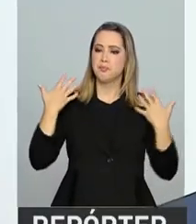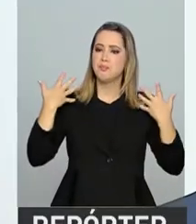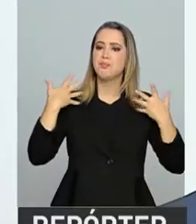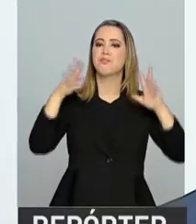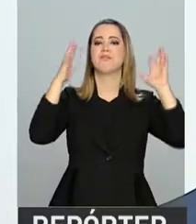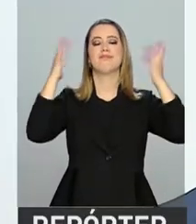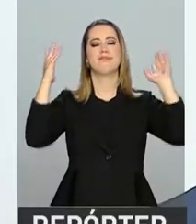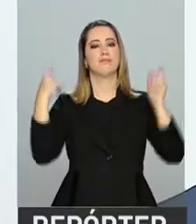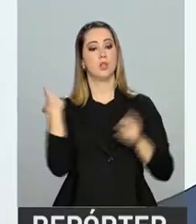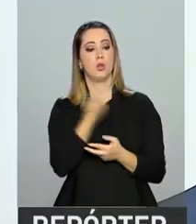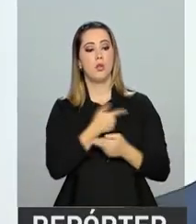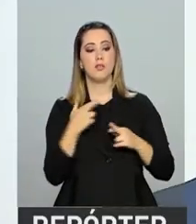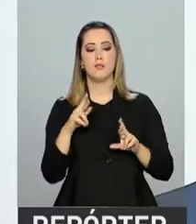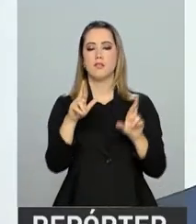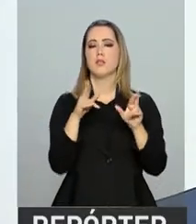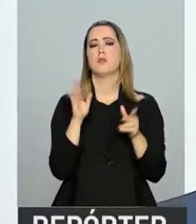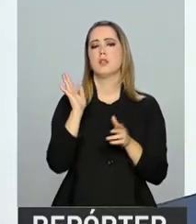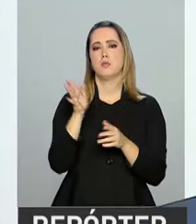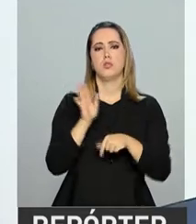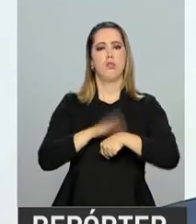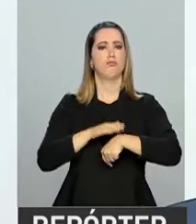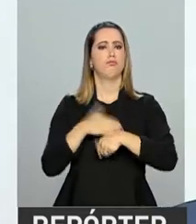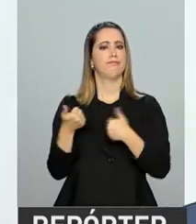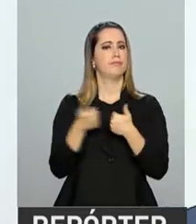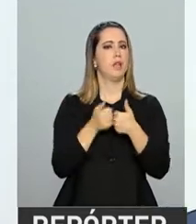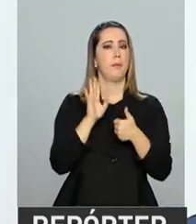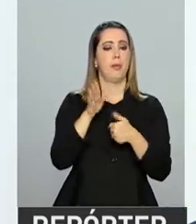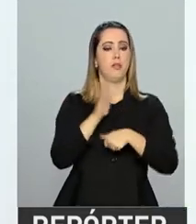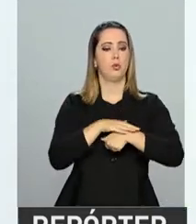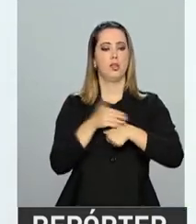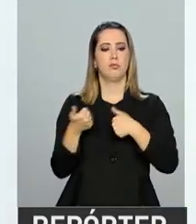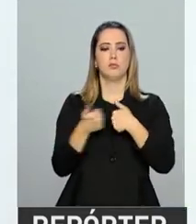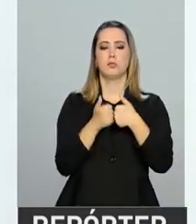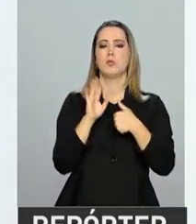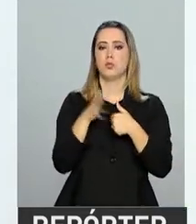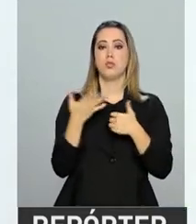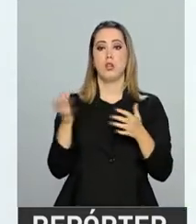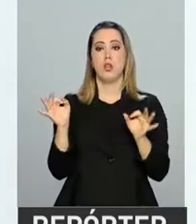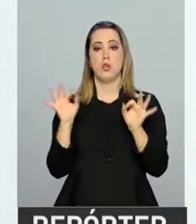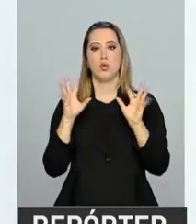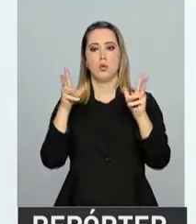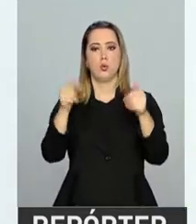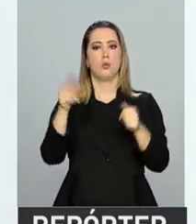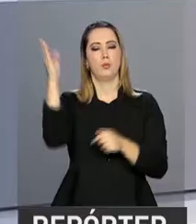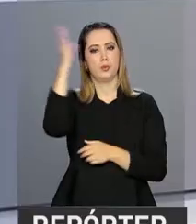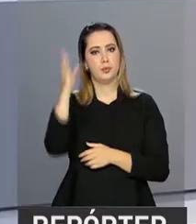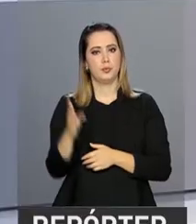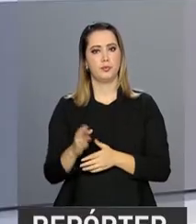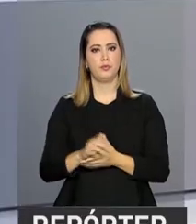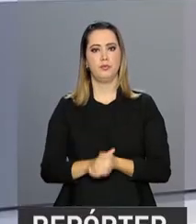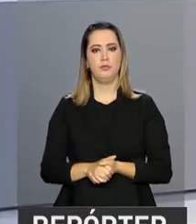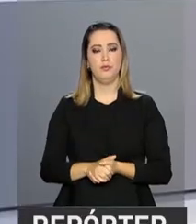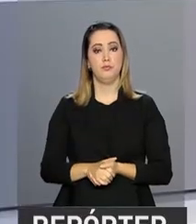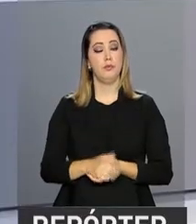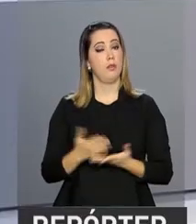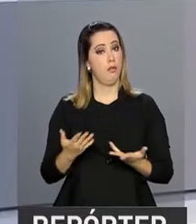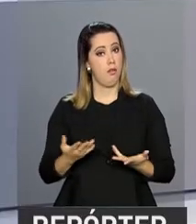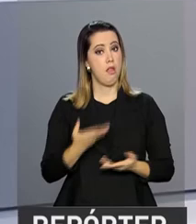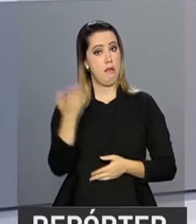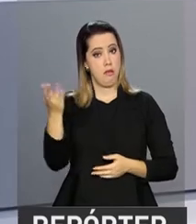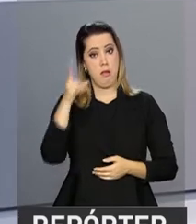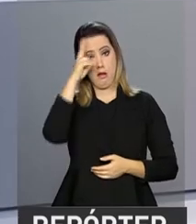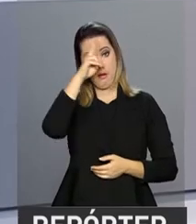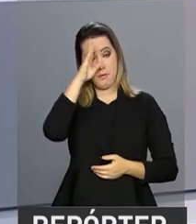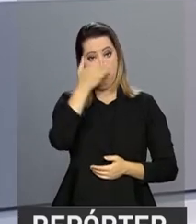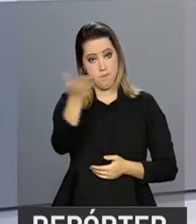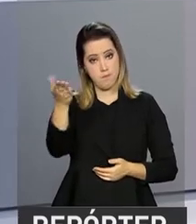e esperamos em breve, em poucos meses, estar chegando perto da implantação total desse programa. E vale lembrar que